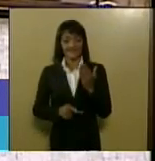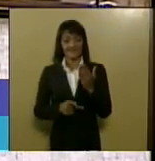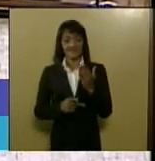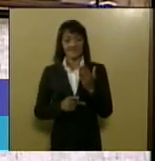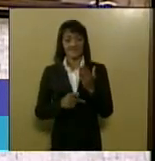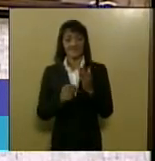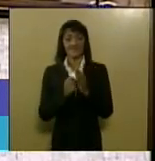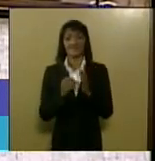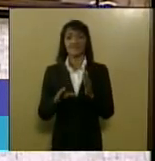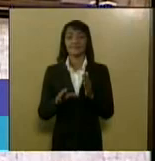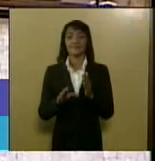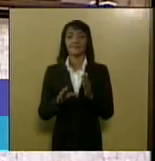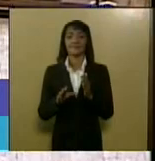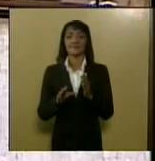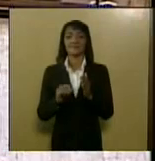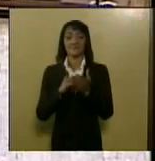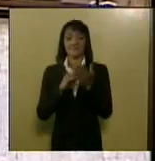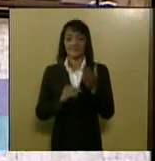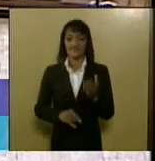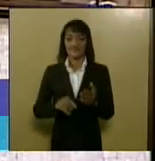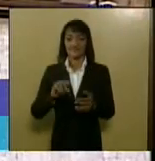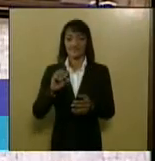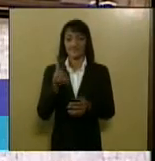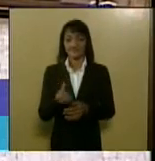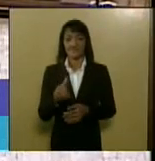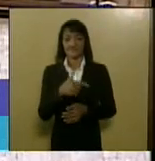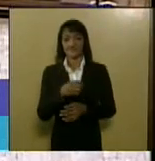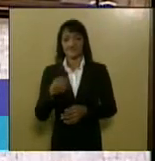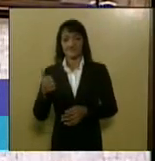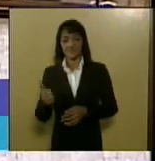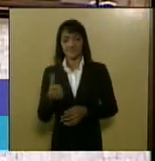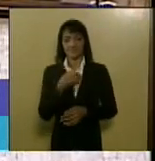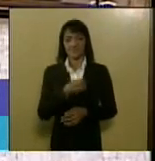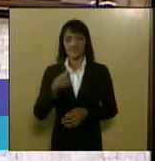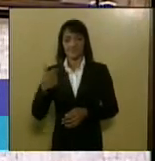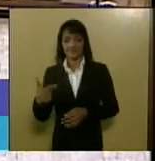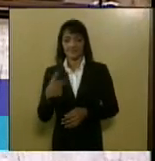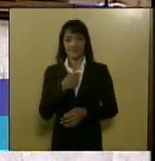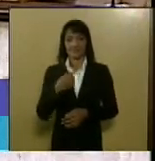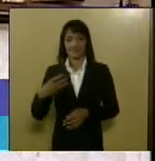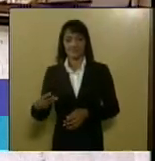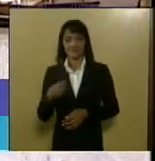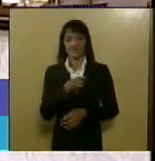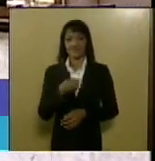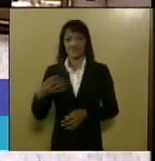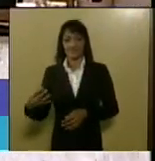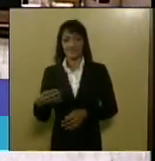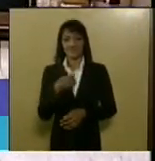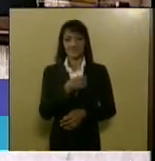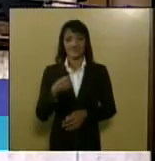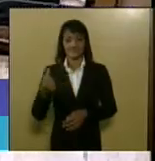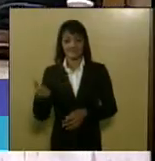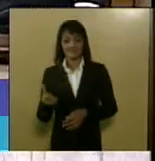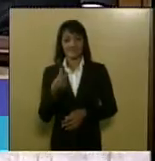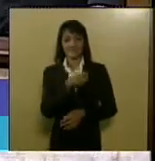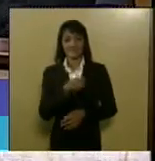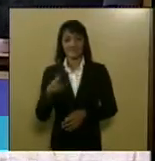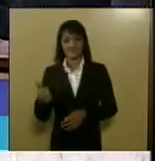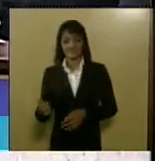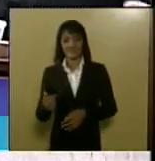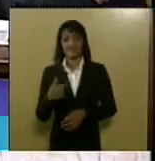indicação indicação número 6 101 102 103 104 105 106